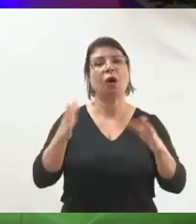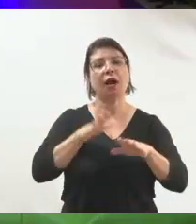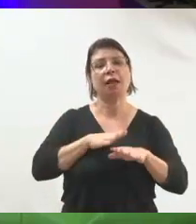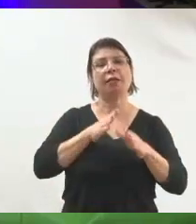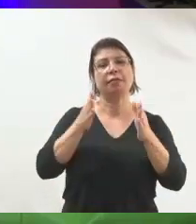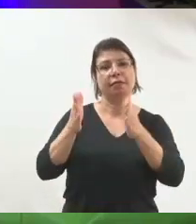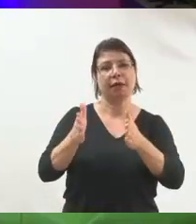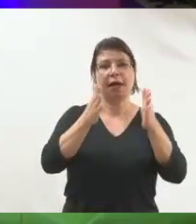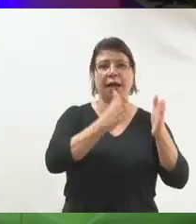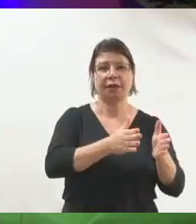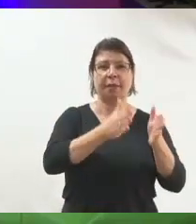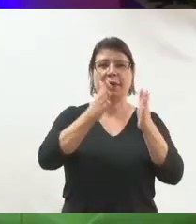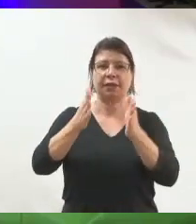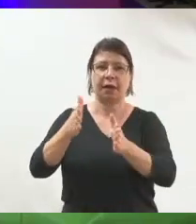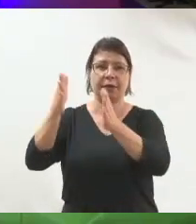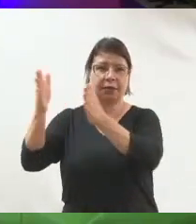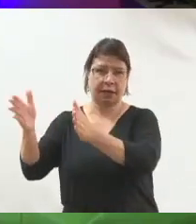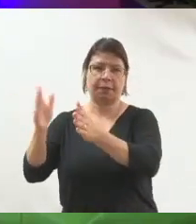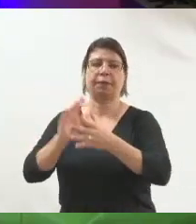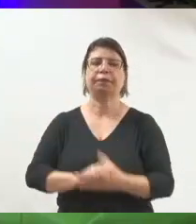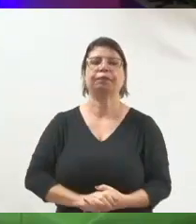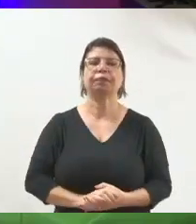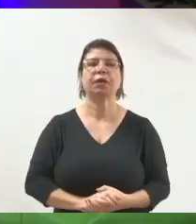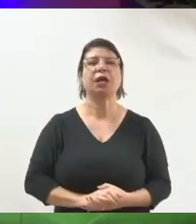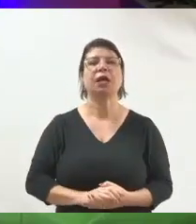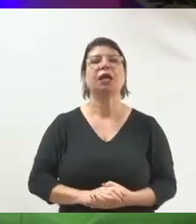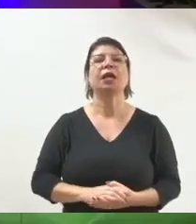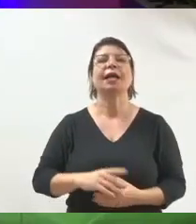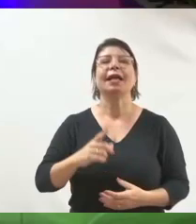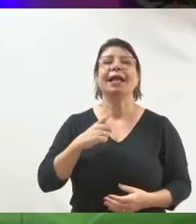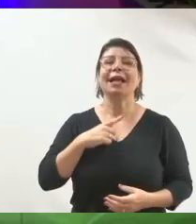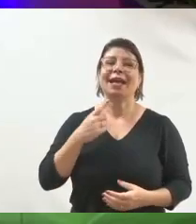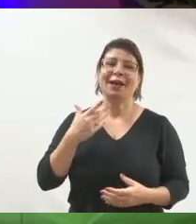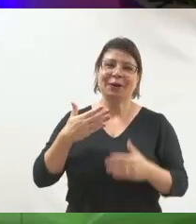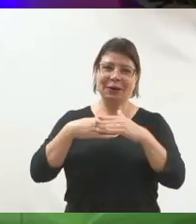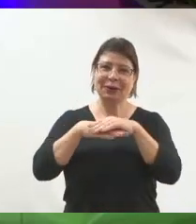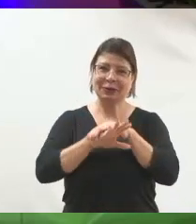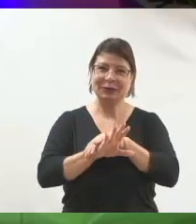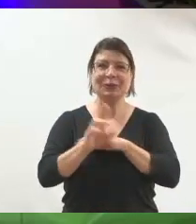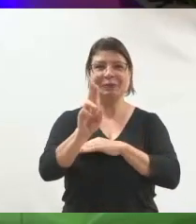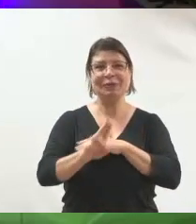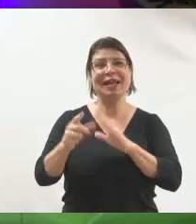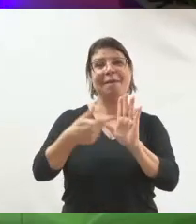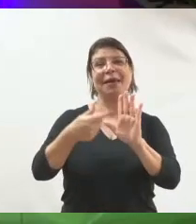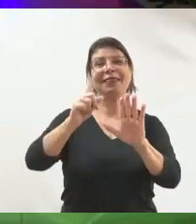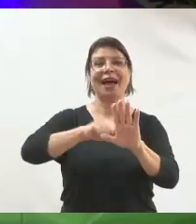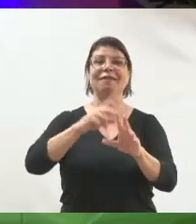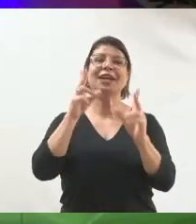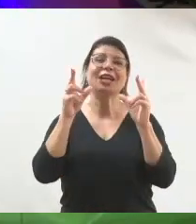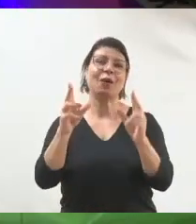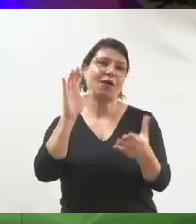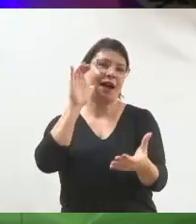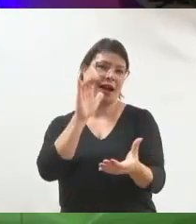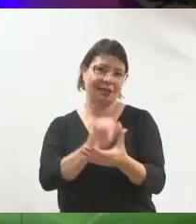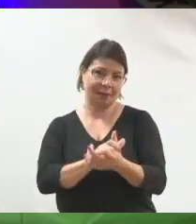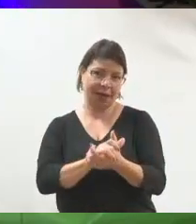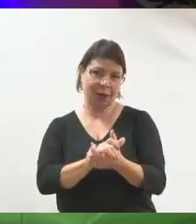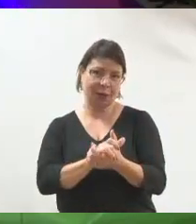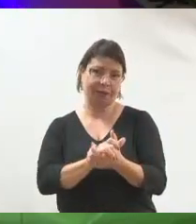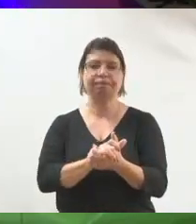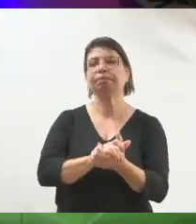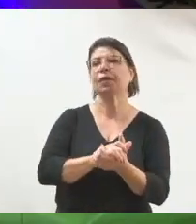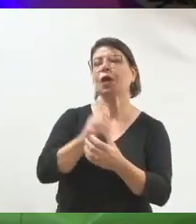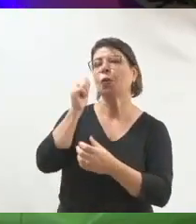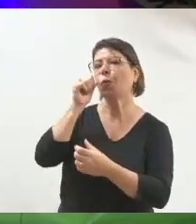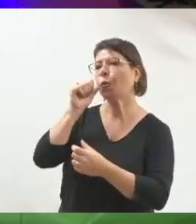costumo dar esse exemplo aqui fazendo uma associação com o casamento. Nenhum rapaz e nenhuma mocinha chegam no